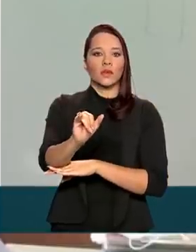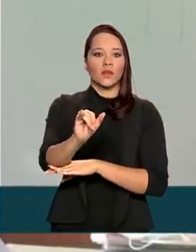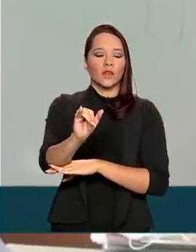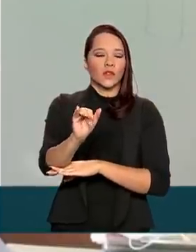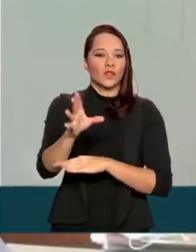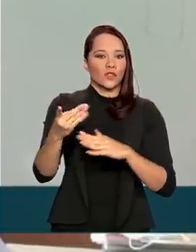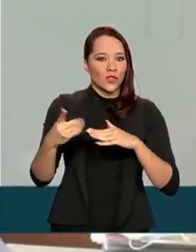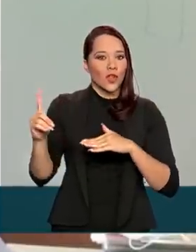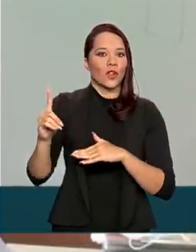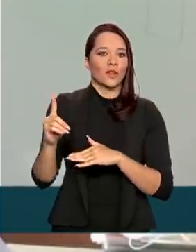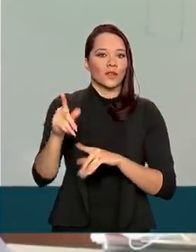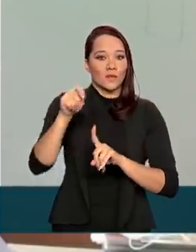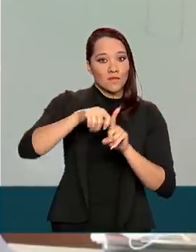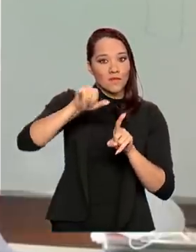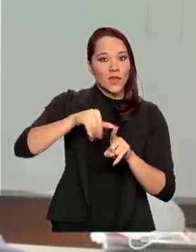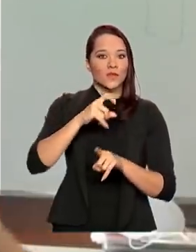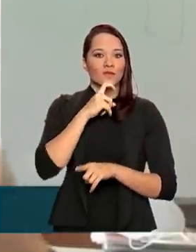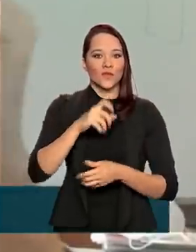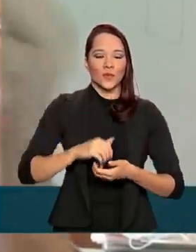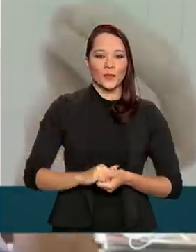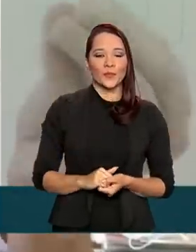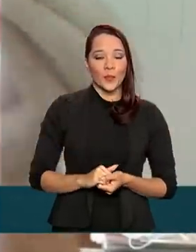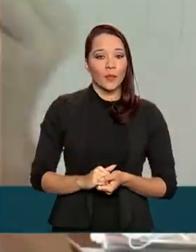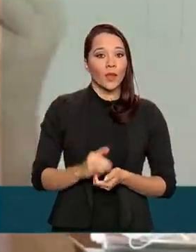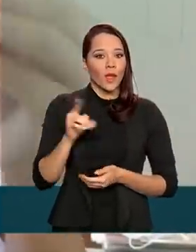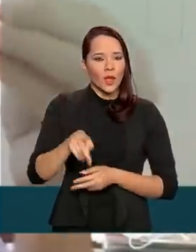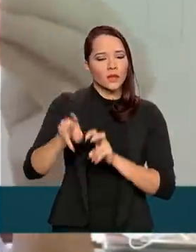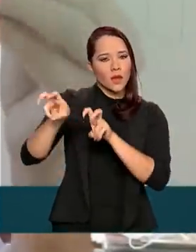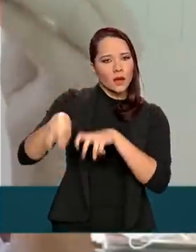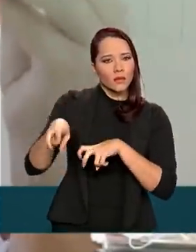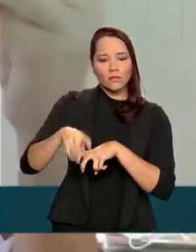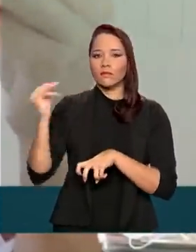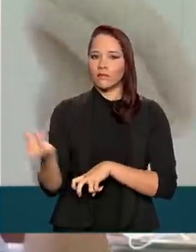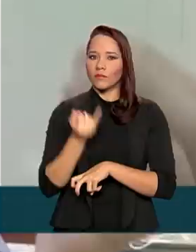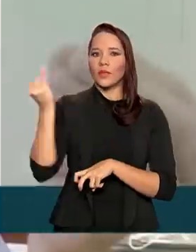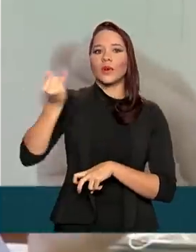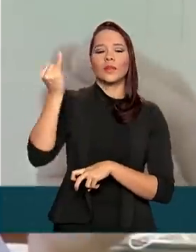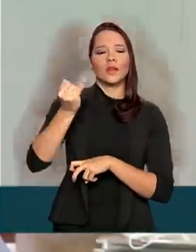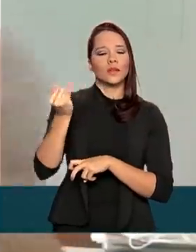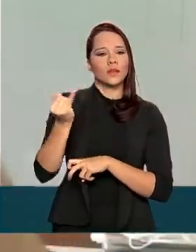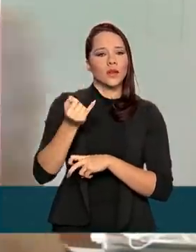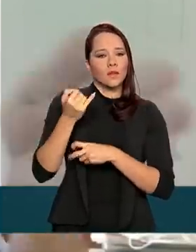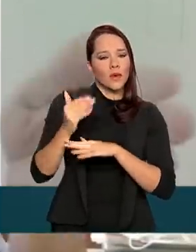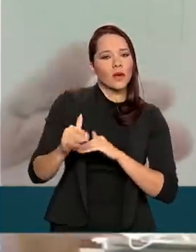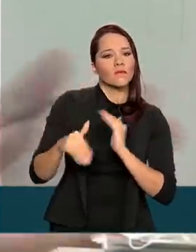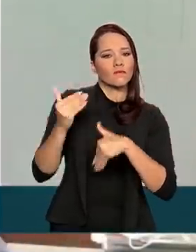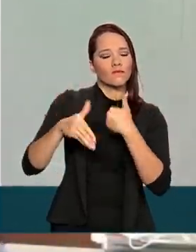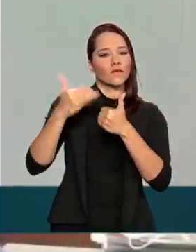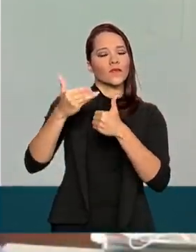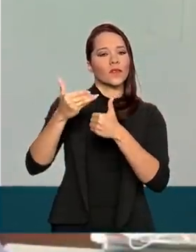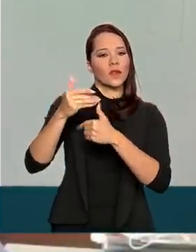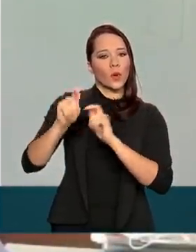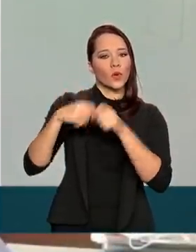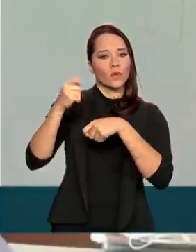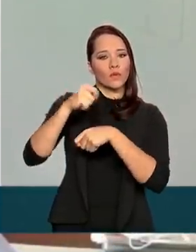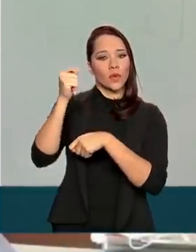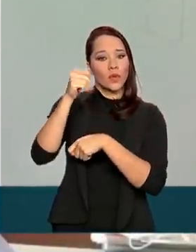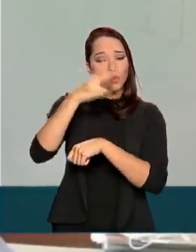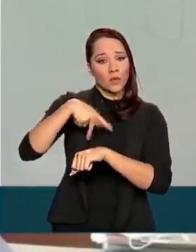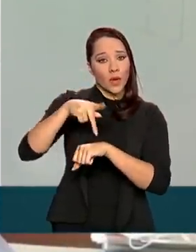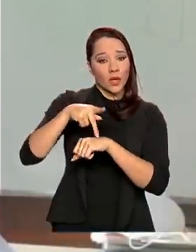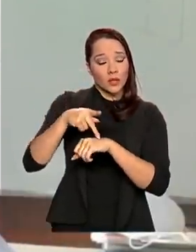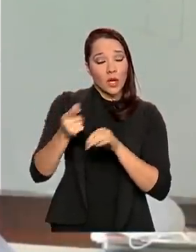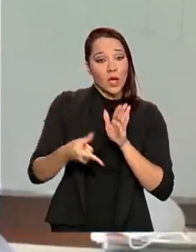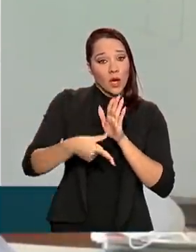Eu não tenho dúvida que o agronegócio é central para a recuperação da economia do país durante e após a